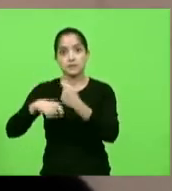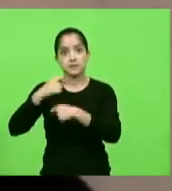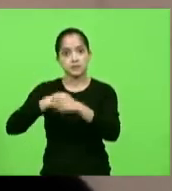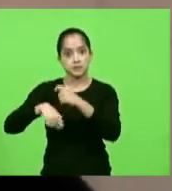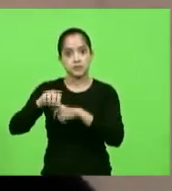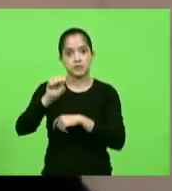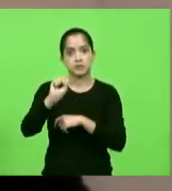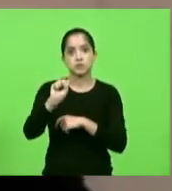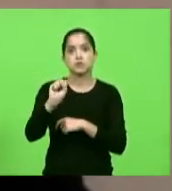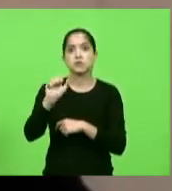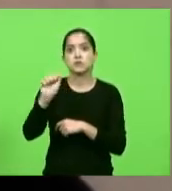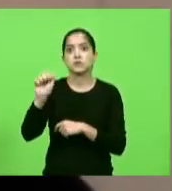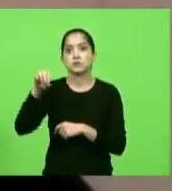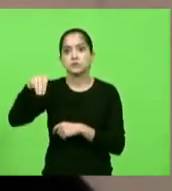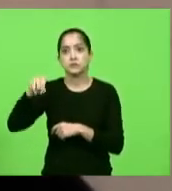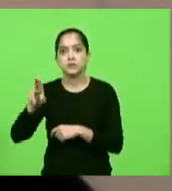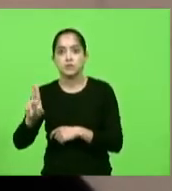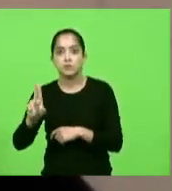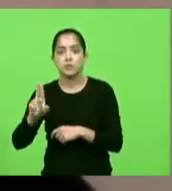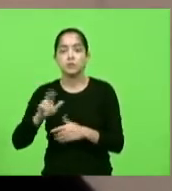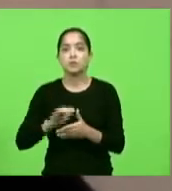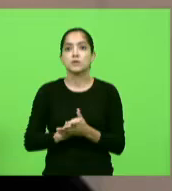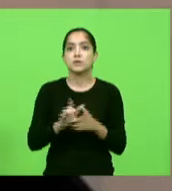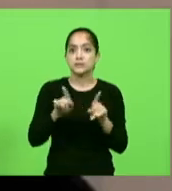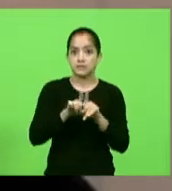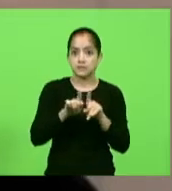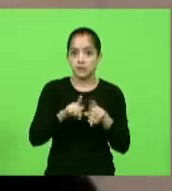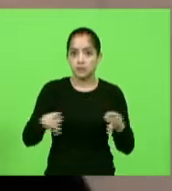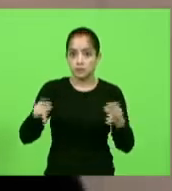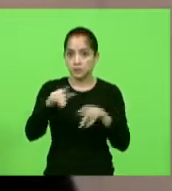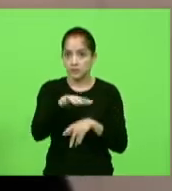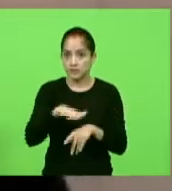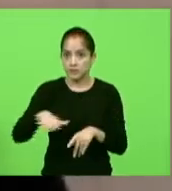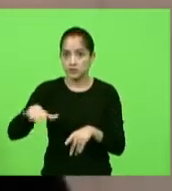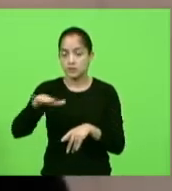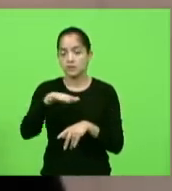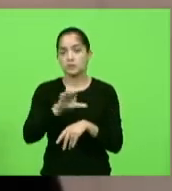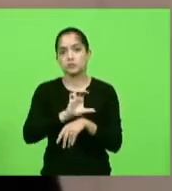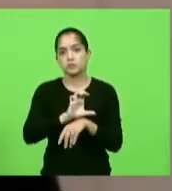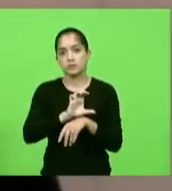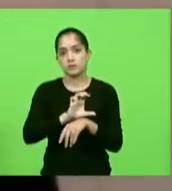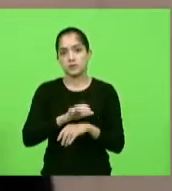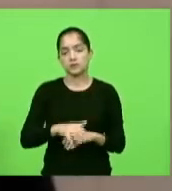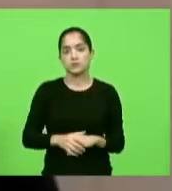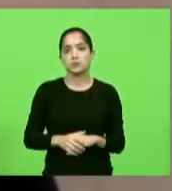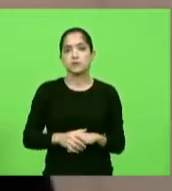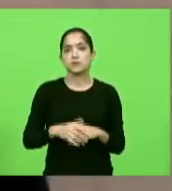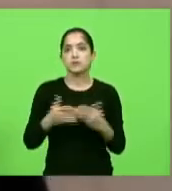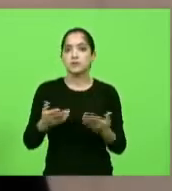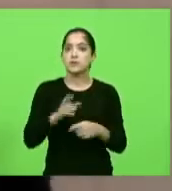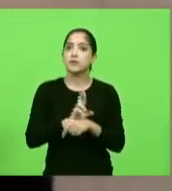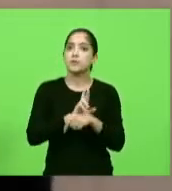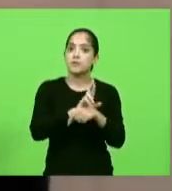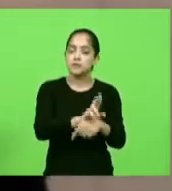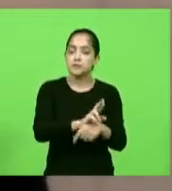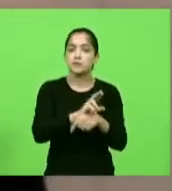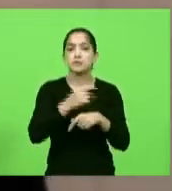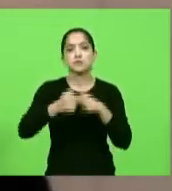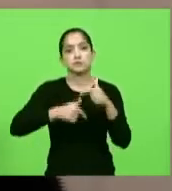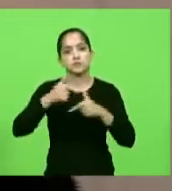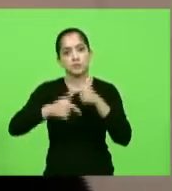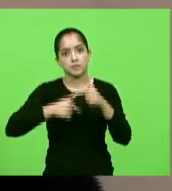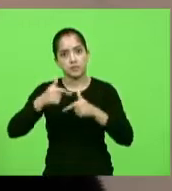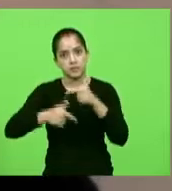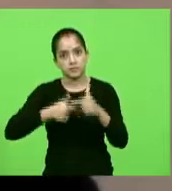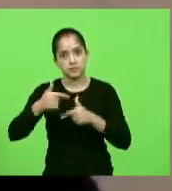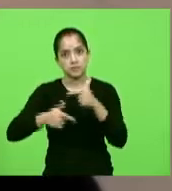SAMU, da Procuradoria Geral do Estado também, e representante dos trabalhadores do